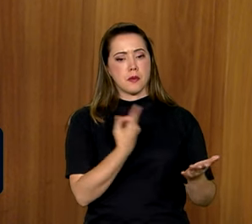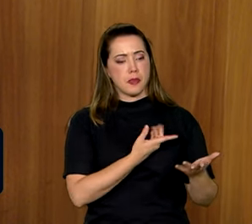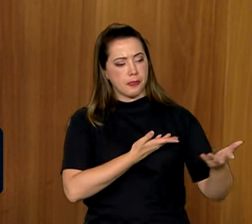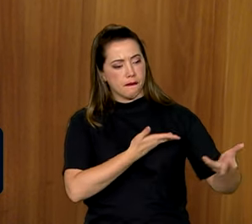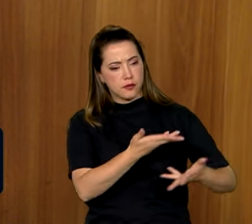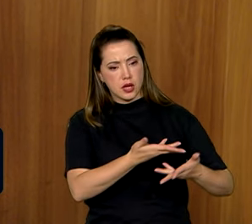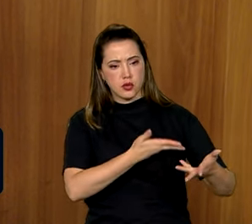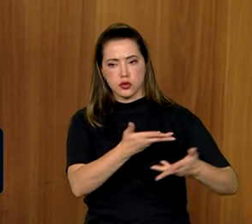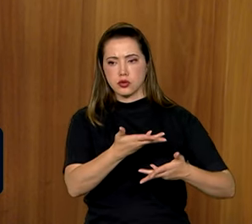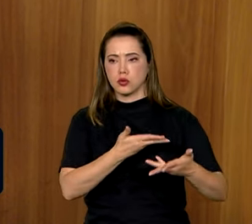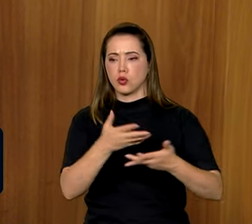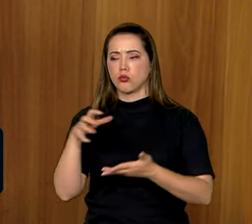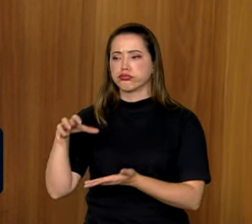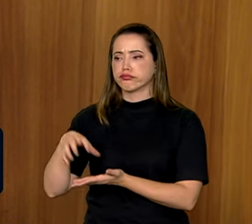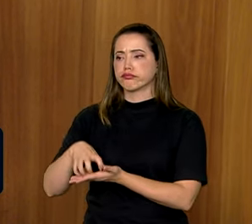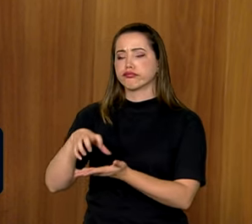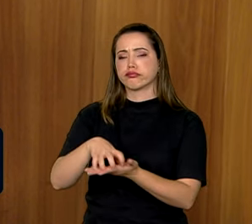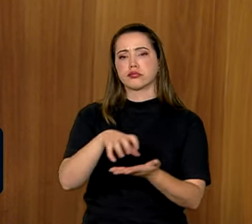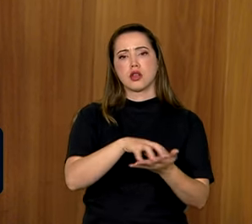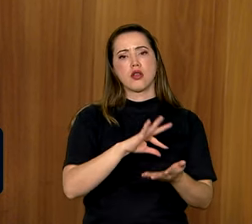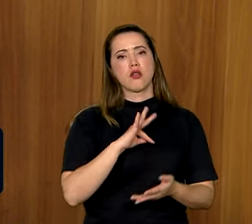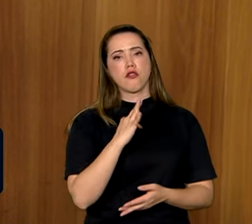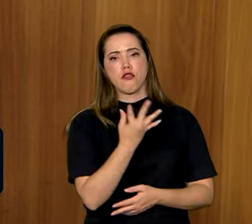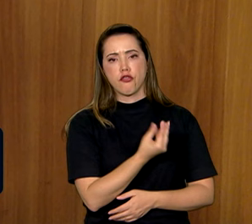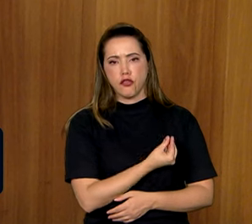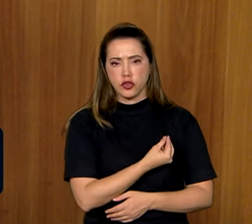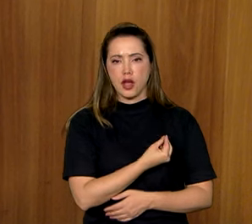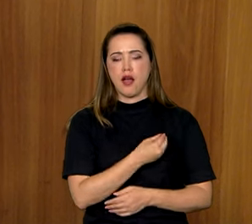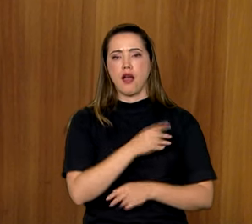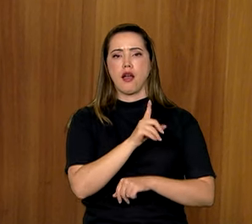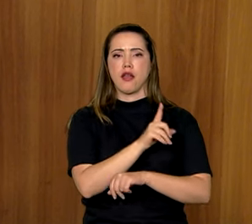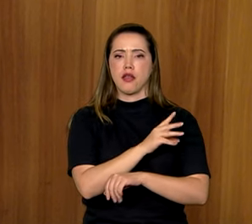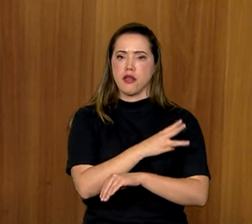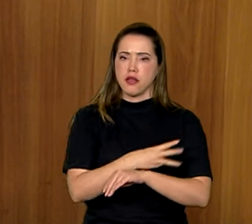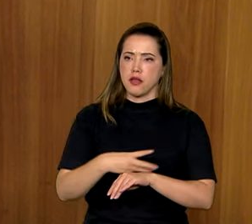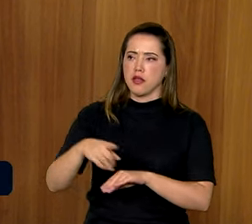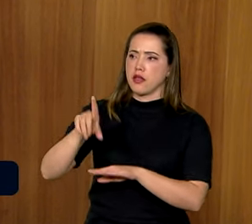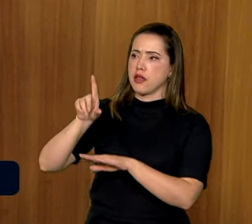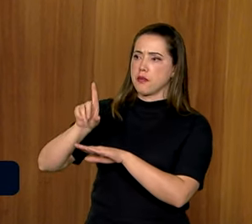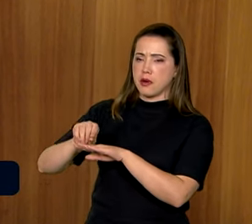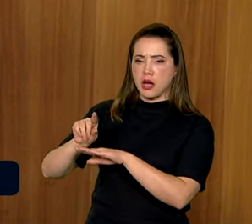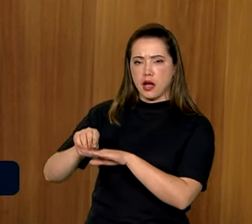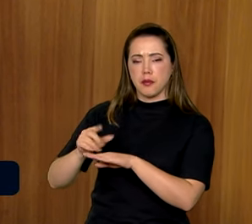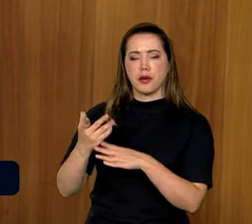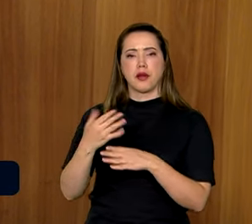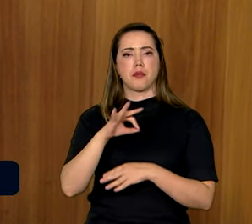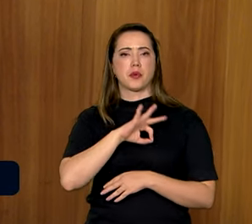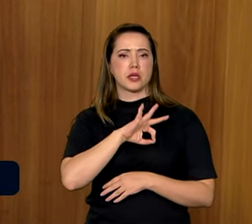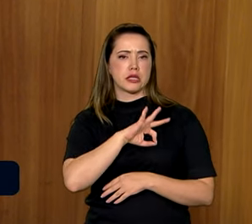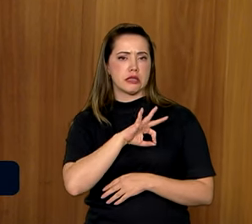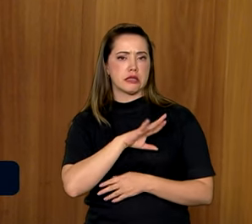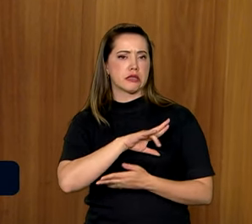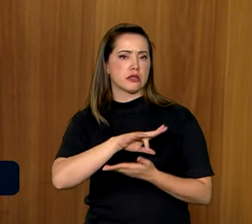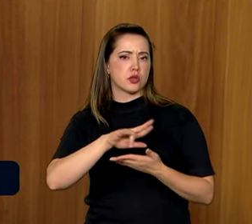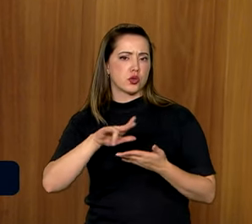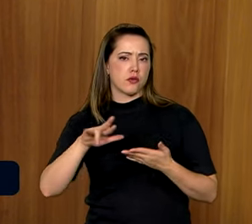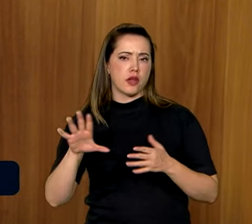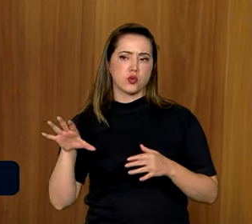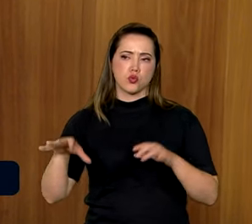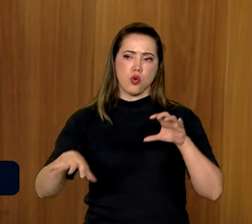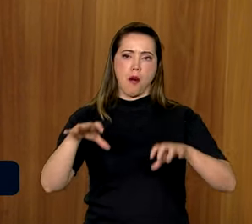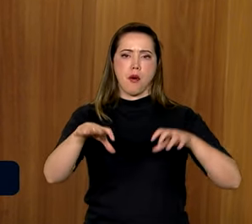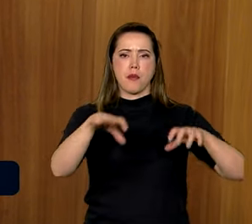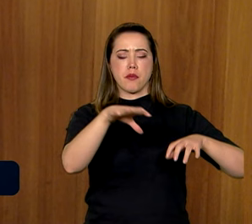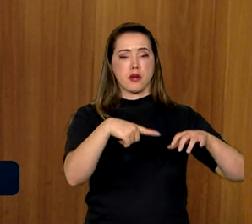articulou diversos órgãos públicos, FUNAI, IBAMA, diversas polícias administrativas, Exército, Polícia Federal, Polícia Rodoviária Federal, e